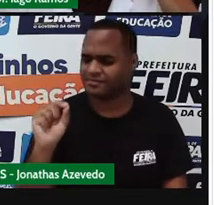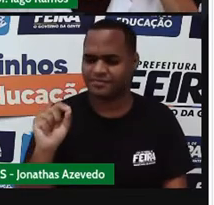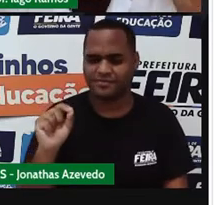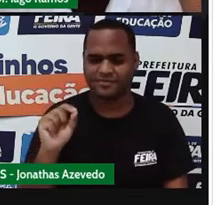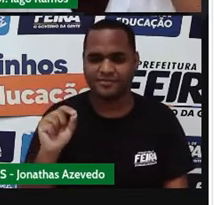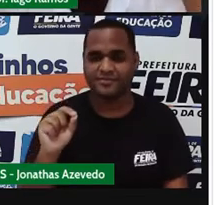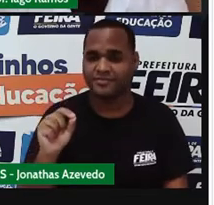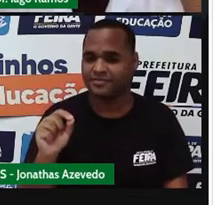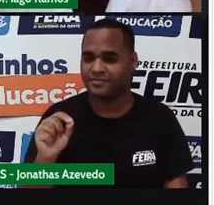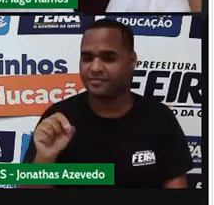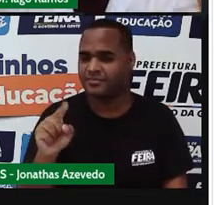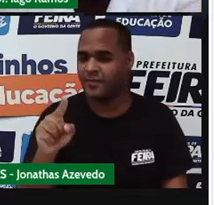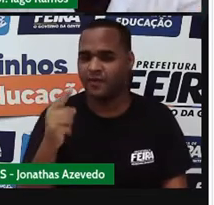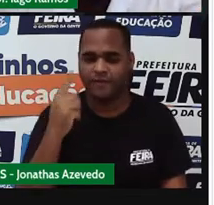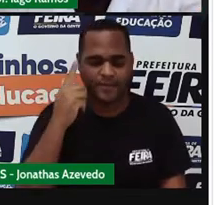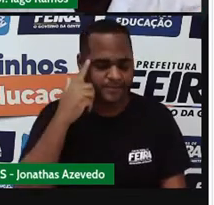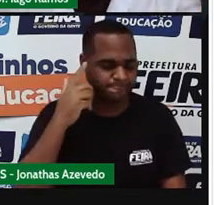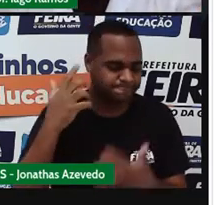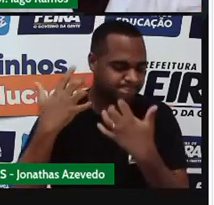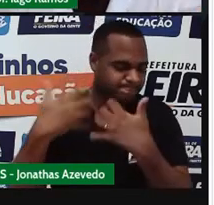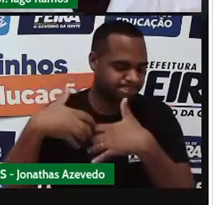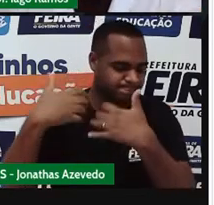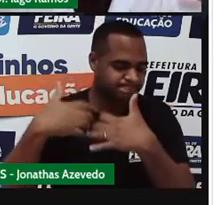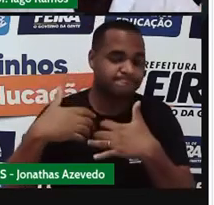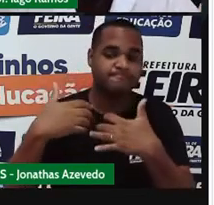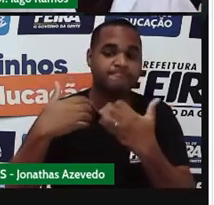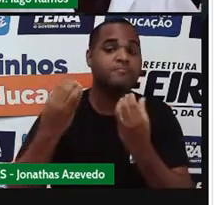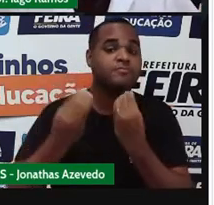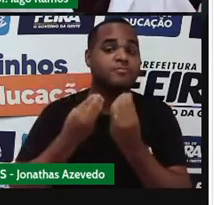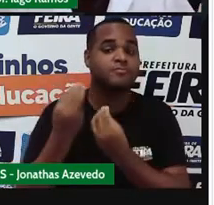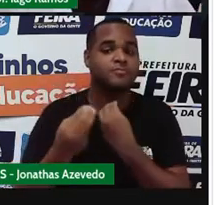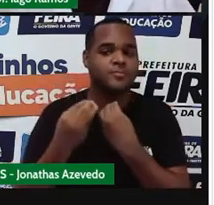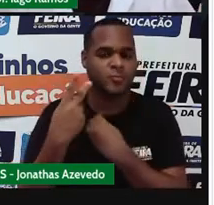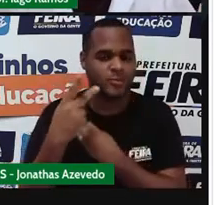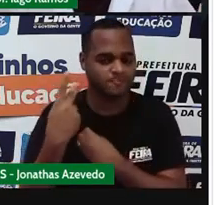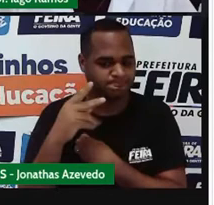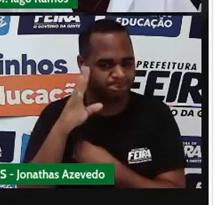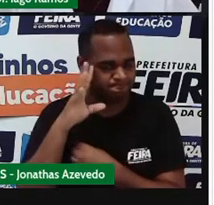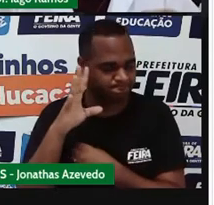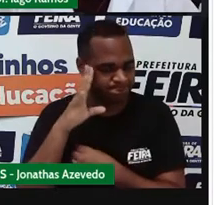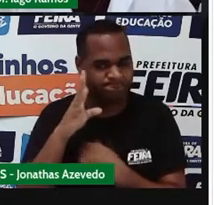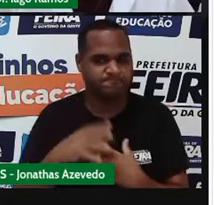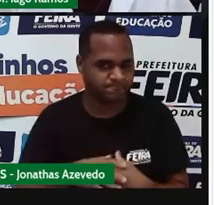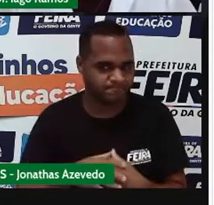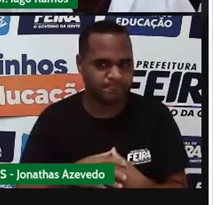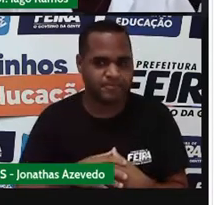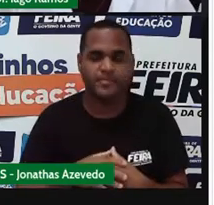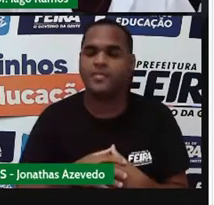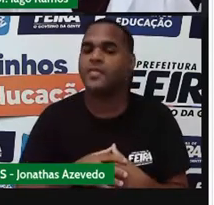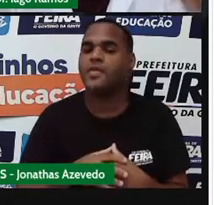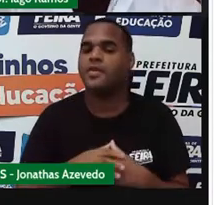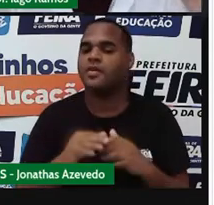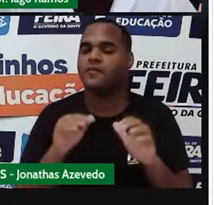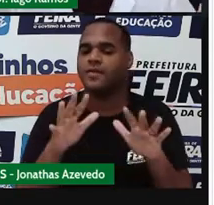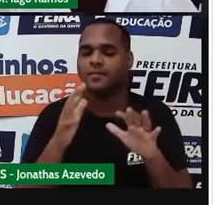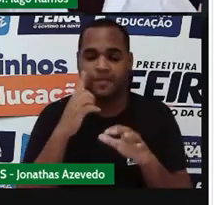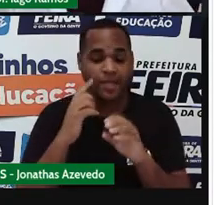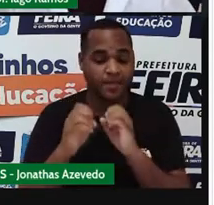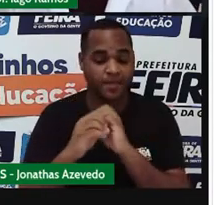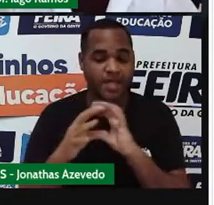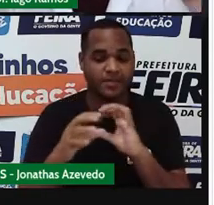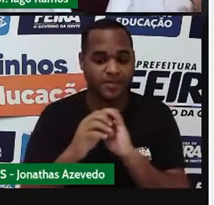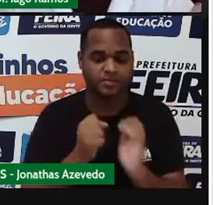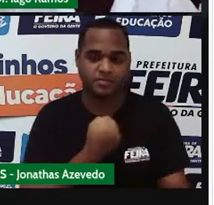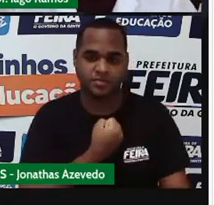Já vá construindo essa coisa aí, esse pensamento aí na sua memória, né? Como é que eu vou descobrir o número que mais